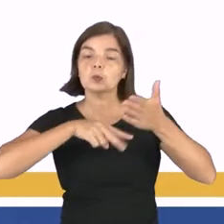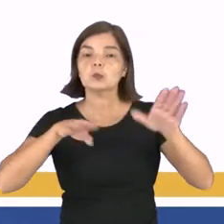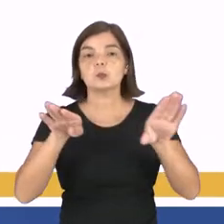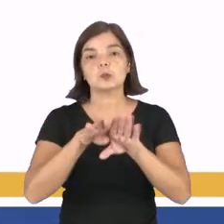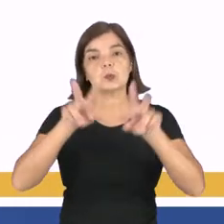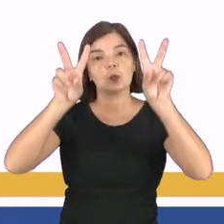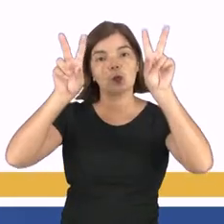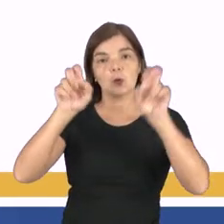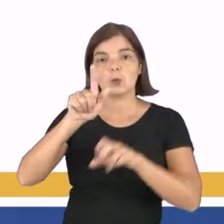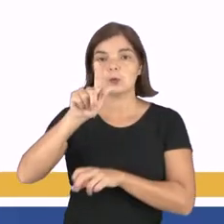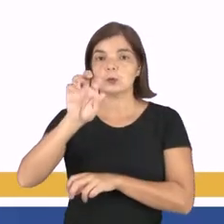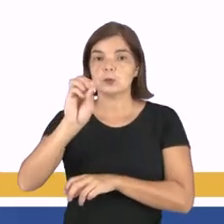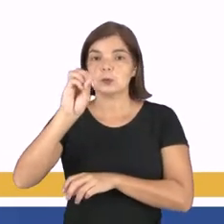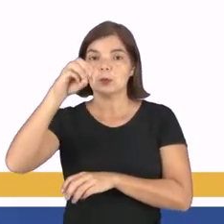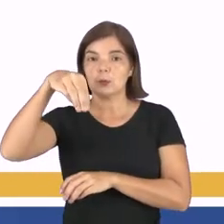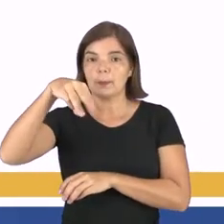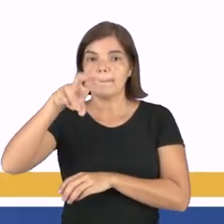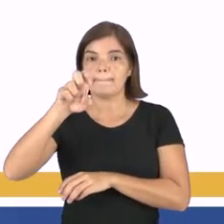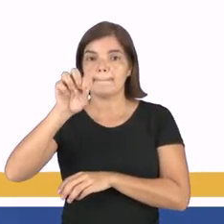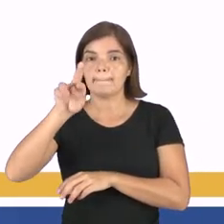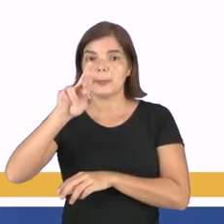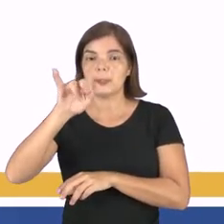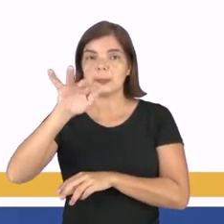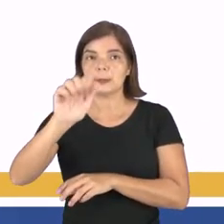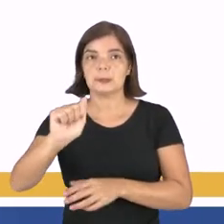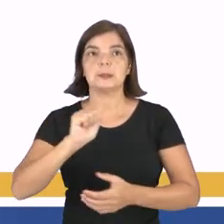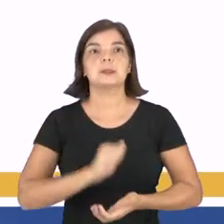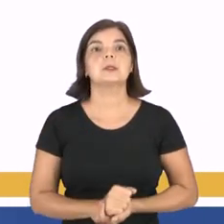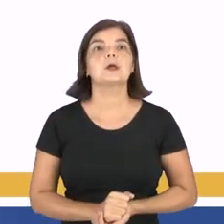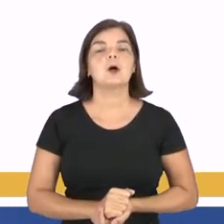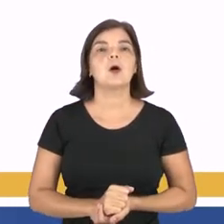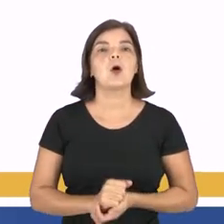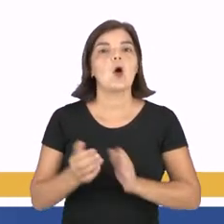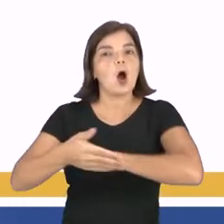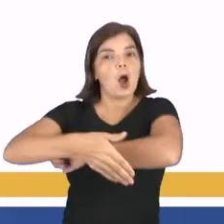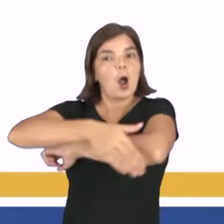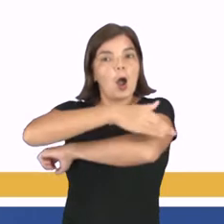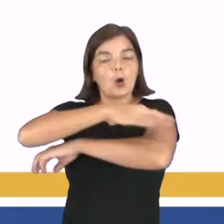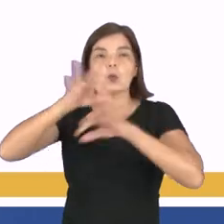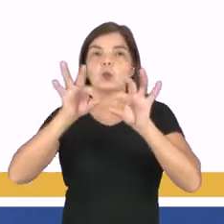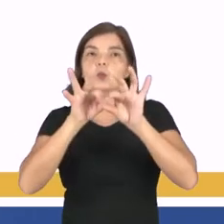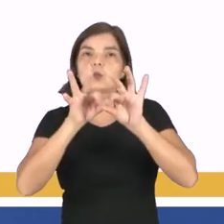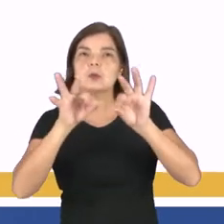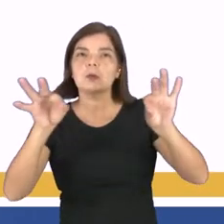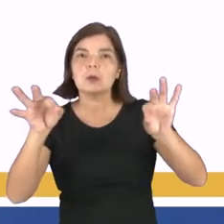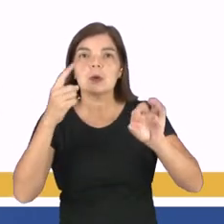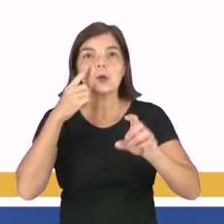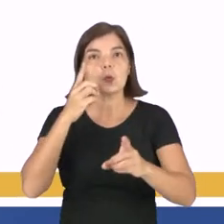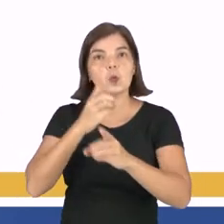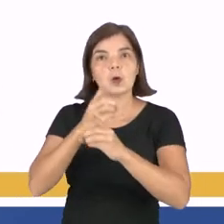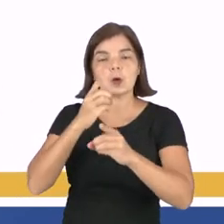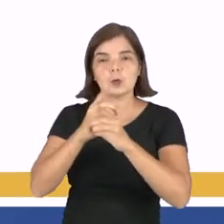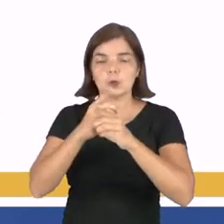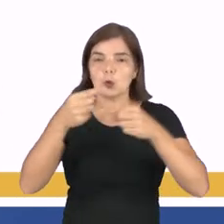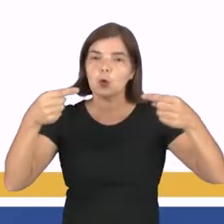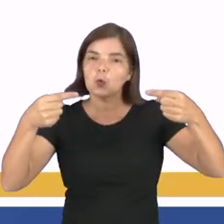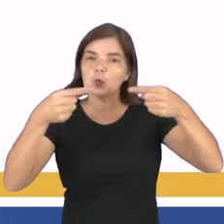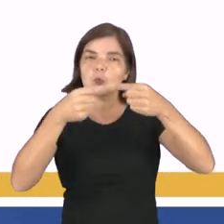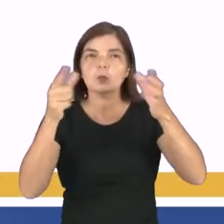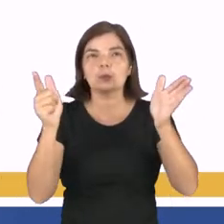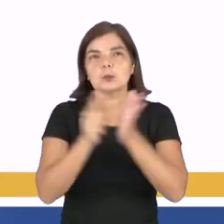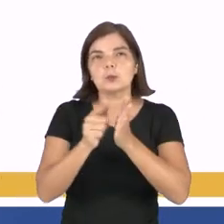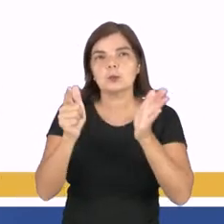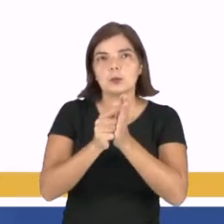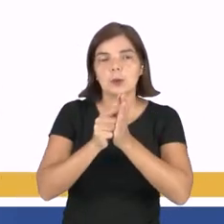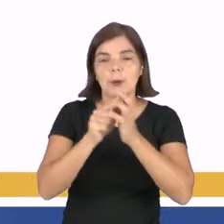um microconto, intitulado Geometria. A curva e o traço encontraram-se num canto do